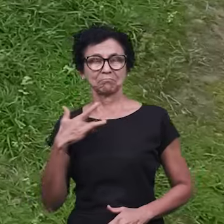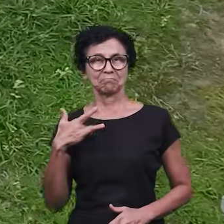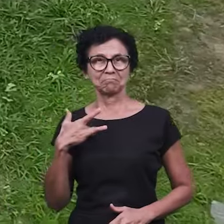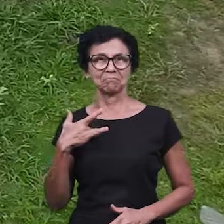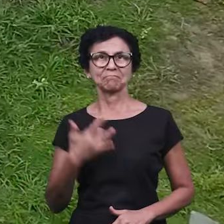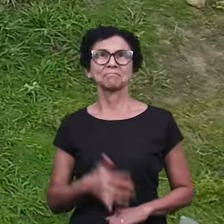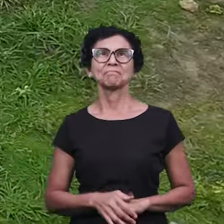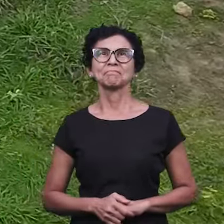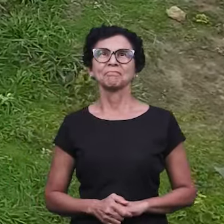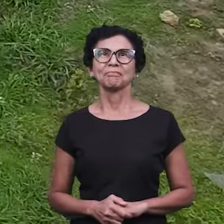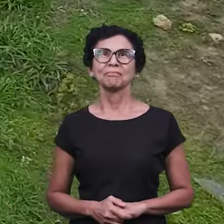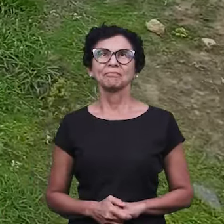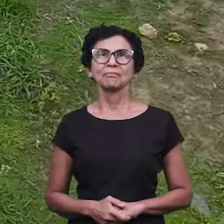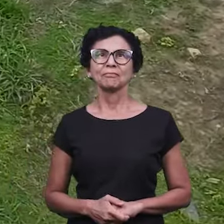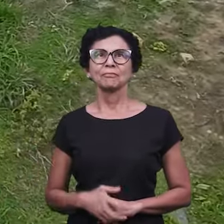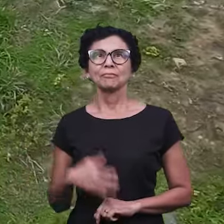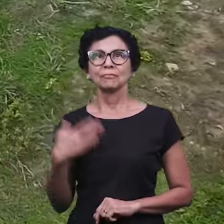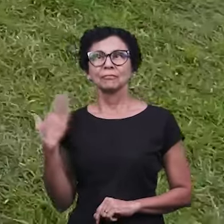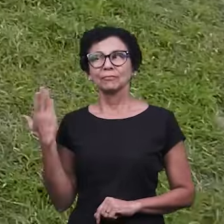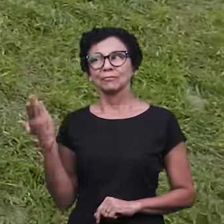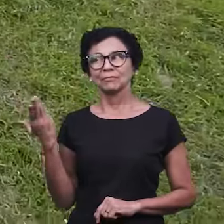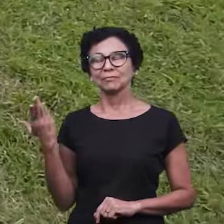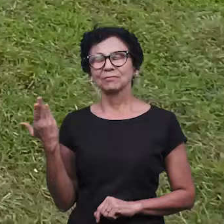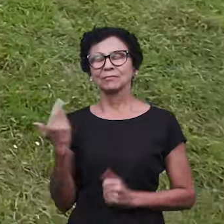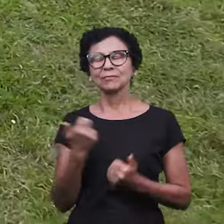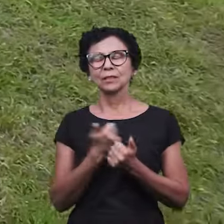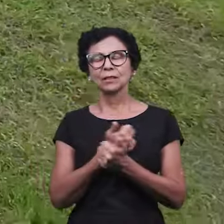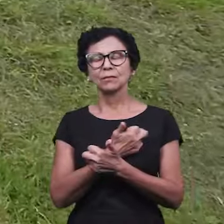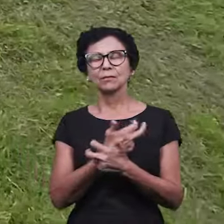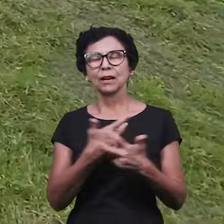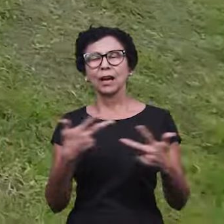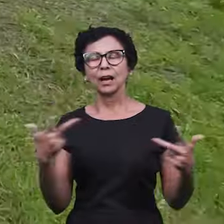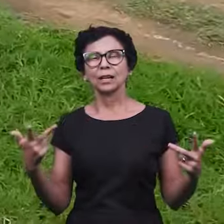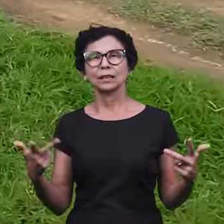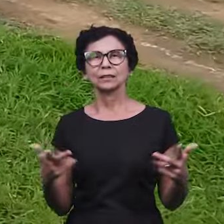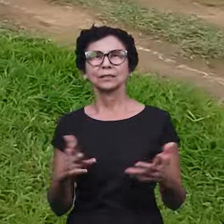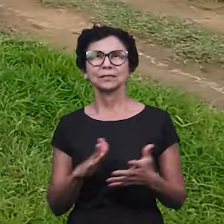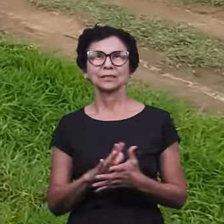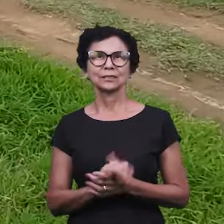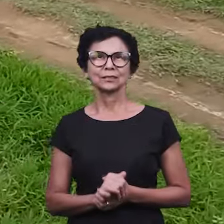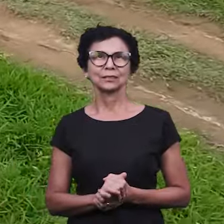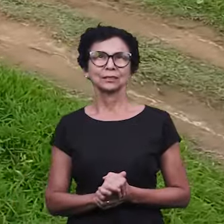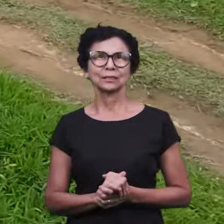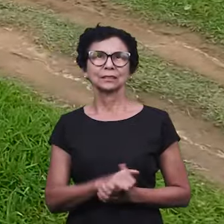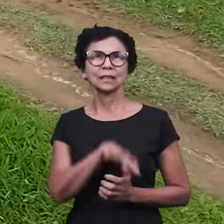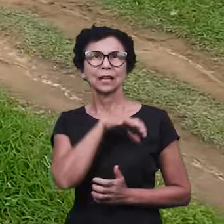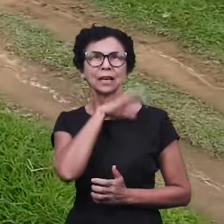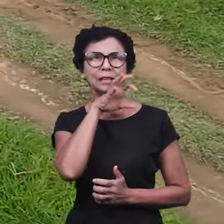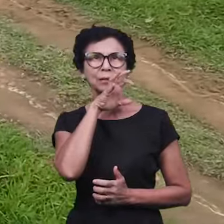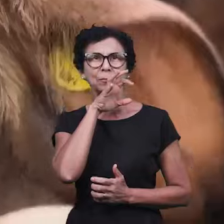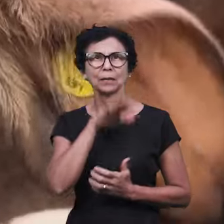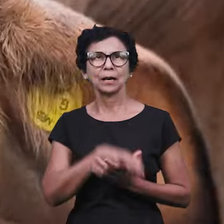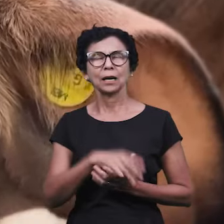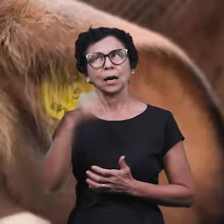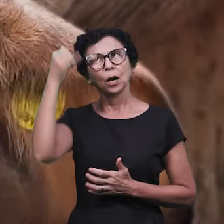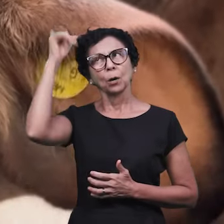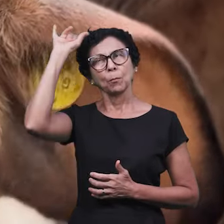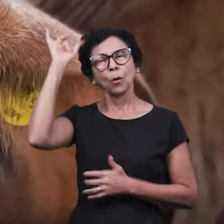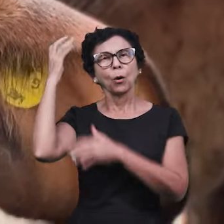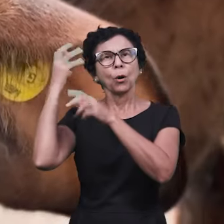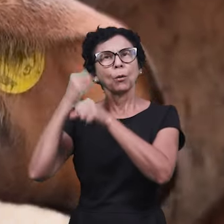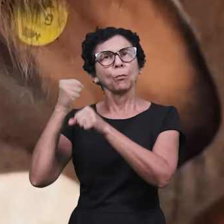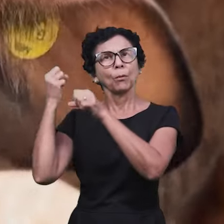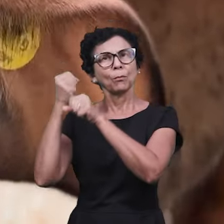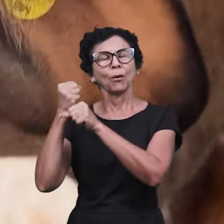E o gado complementa a diversificação da criação, sendo destinados para a produção de